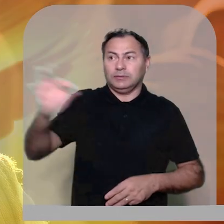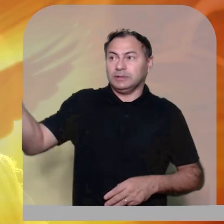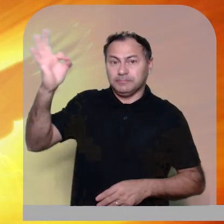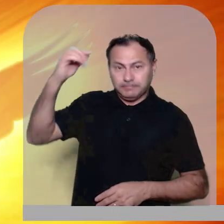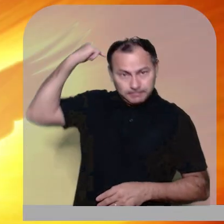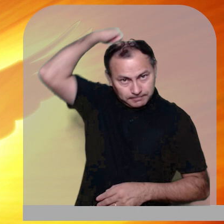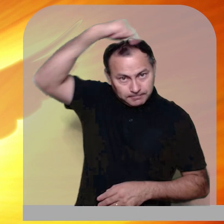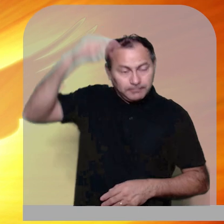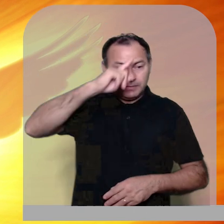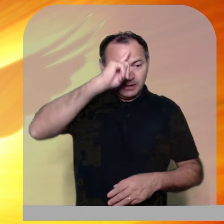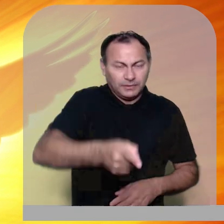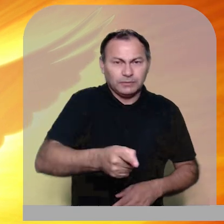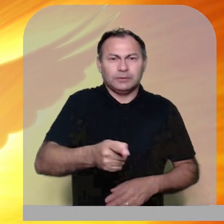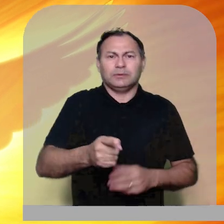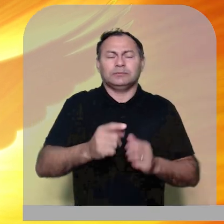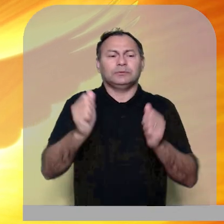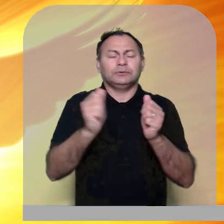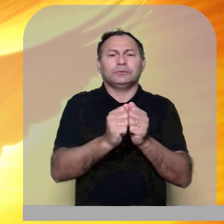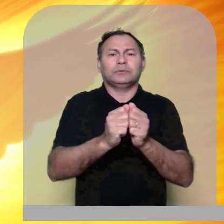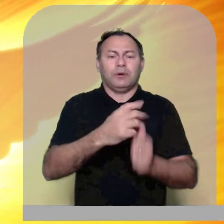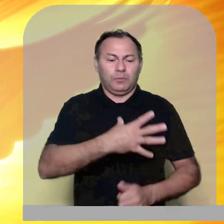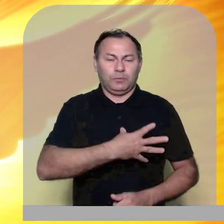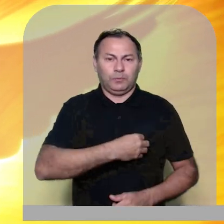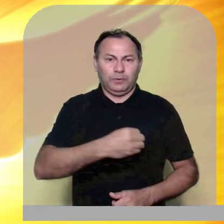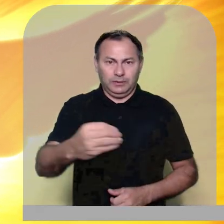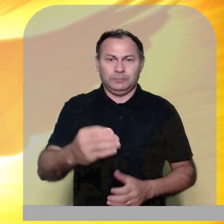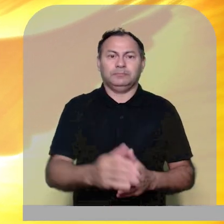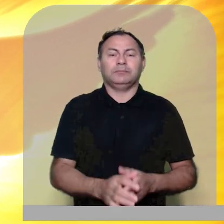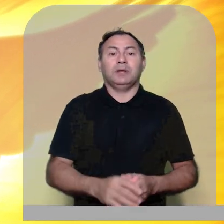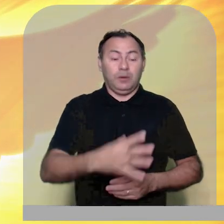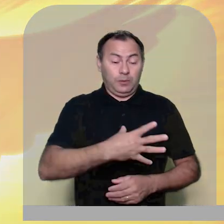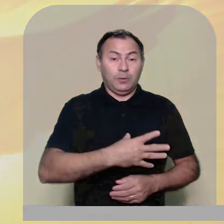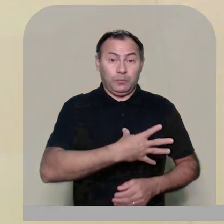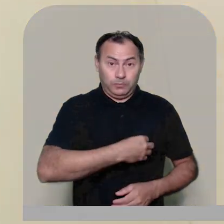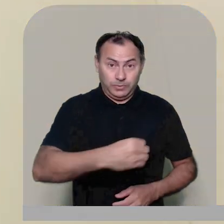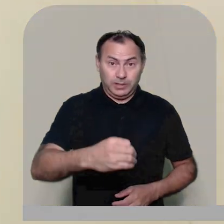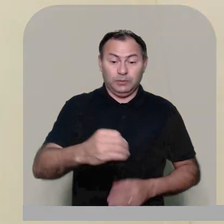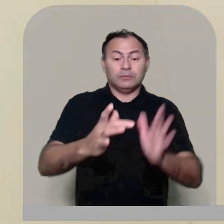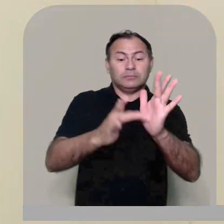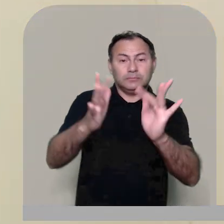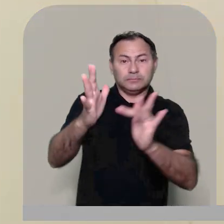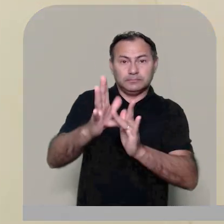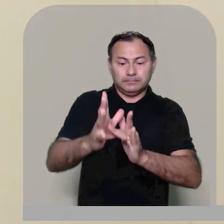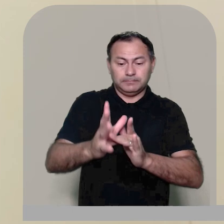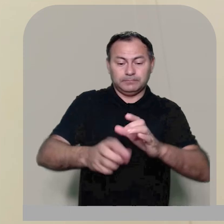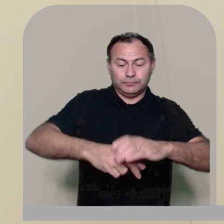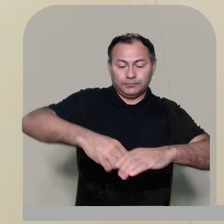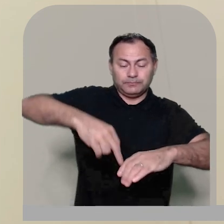espírito santo envio inseparável do envio do filho o filho o cristo